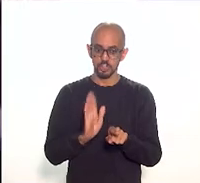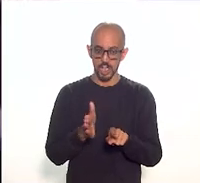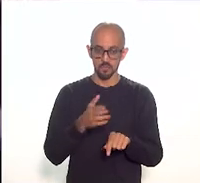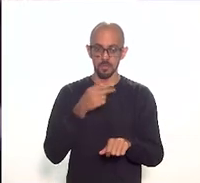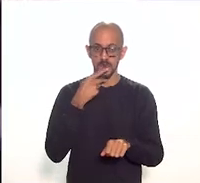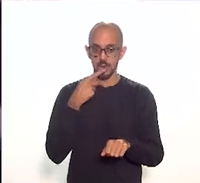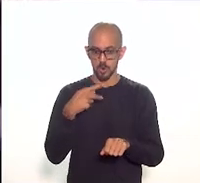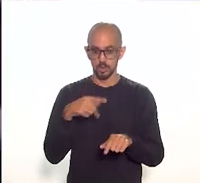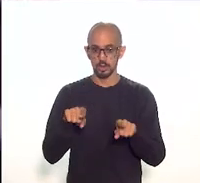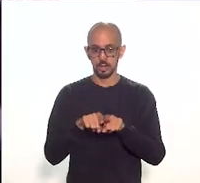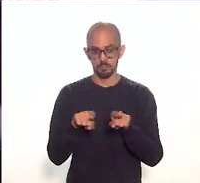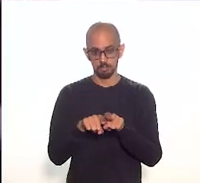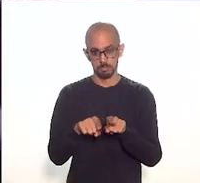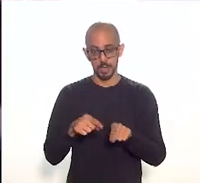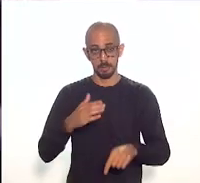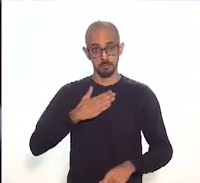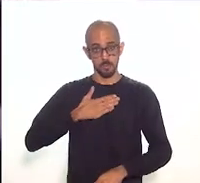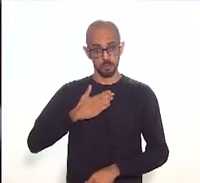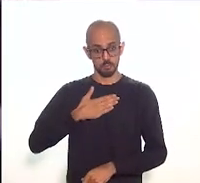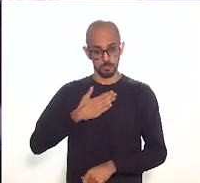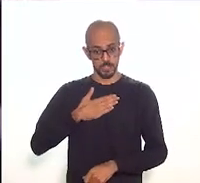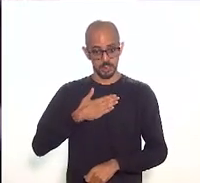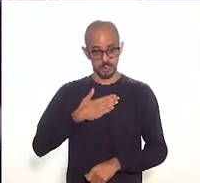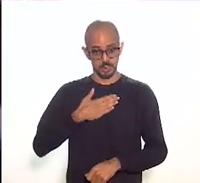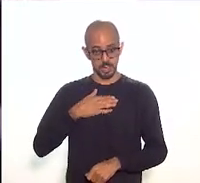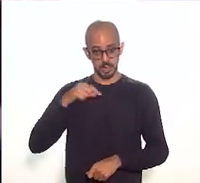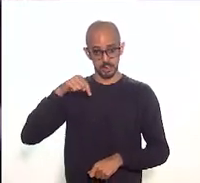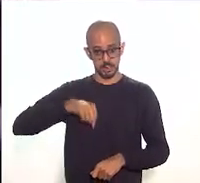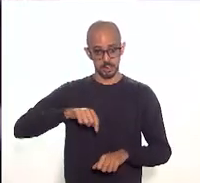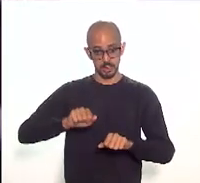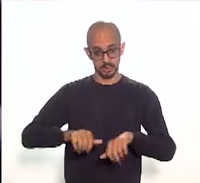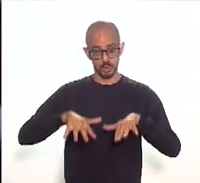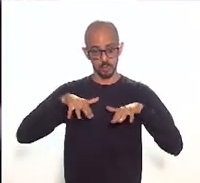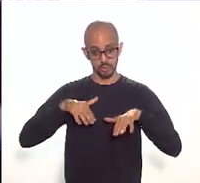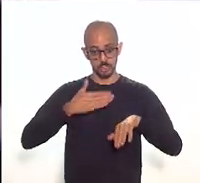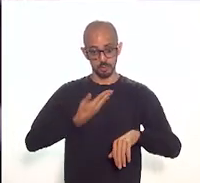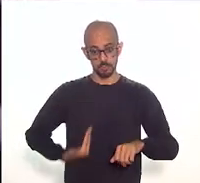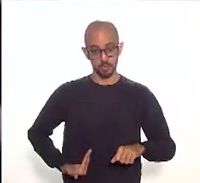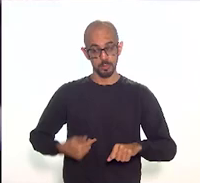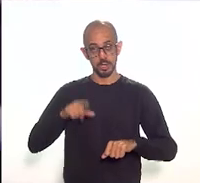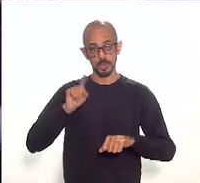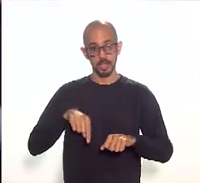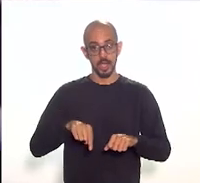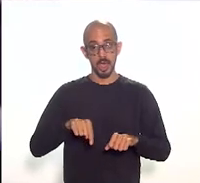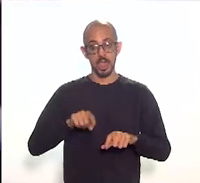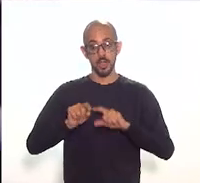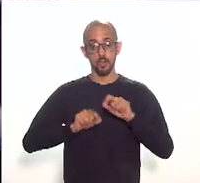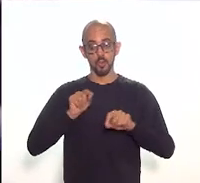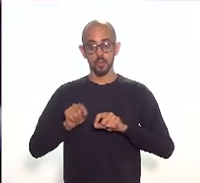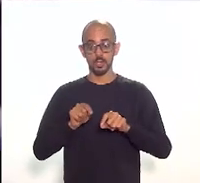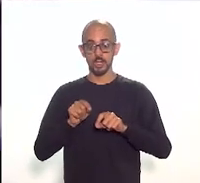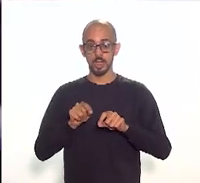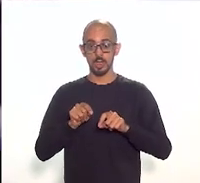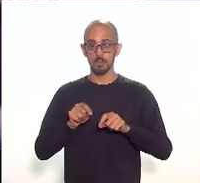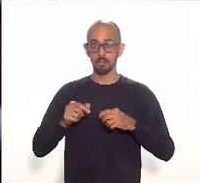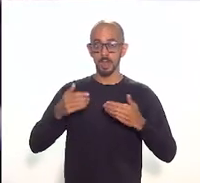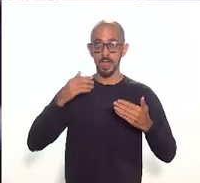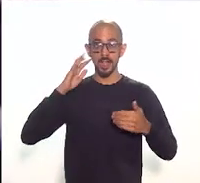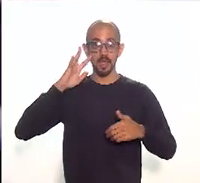inclusive por mim aqui nessa audiência pública, que o que nós estamos fazendo nada mais, nada menos é do que uma construção coletiva.